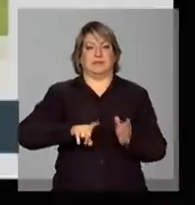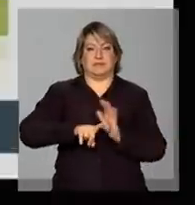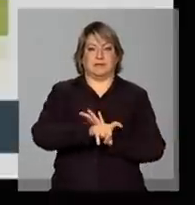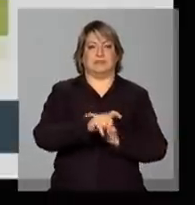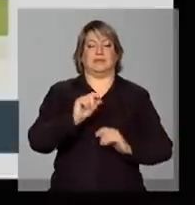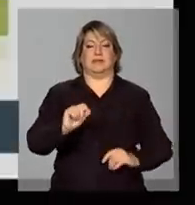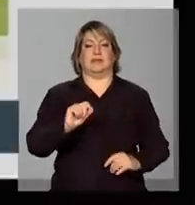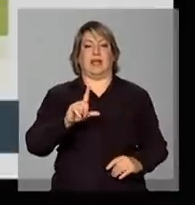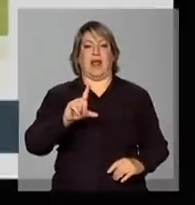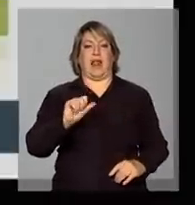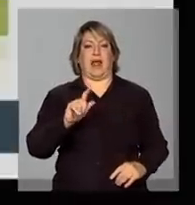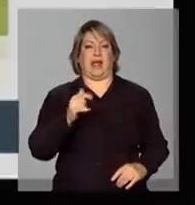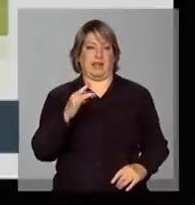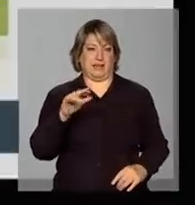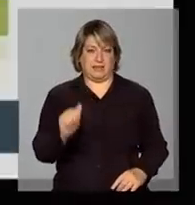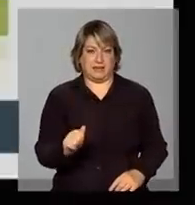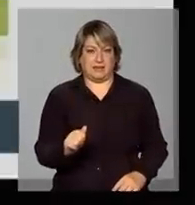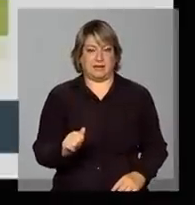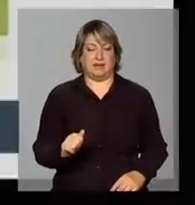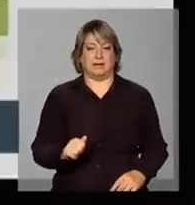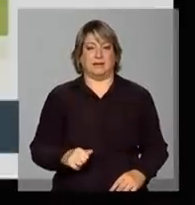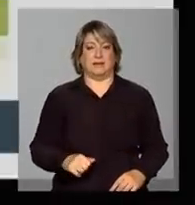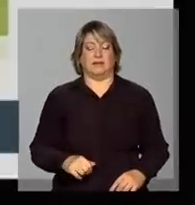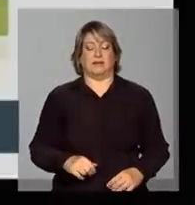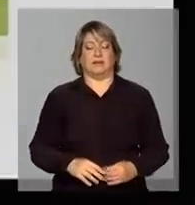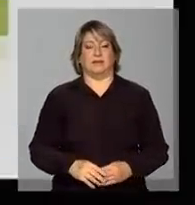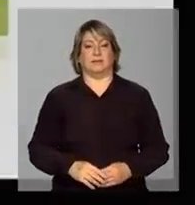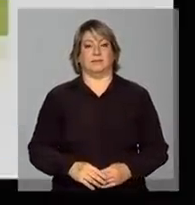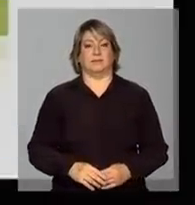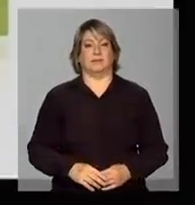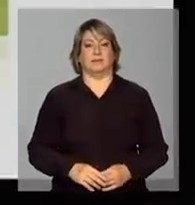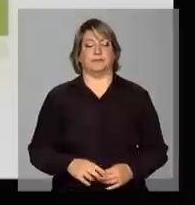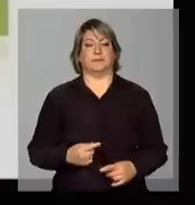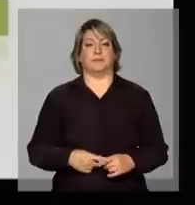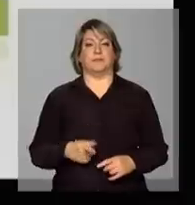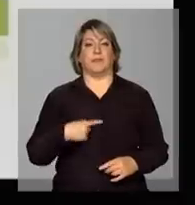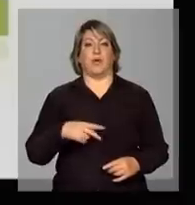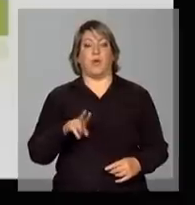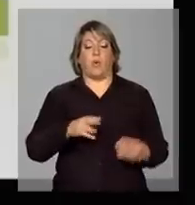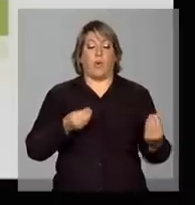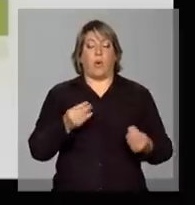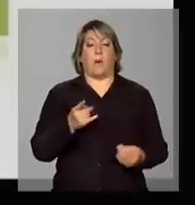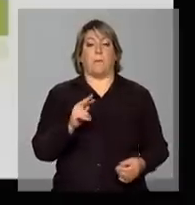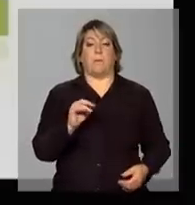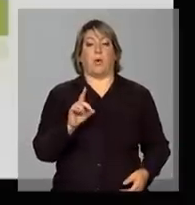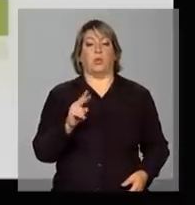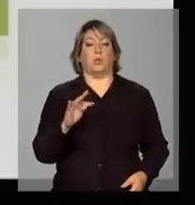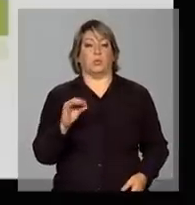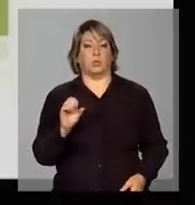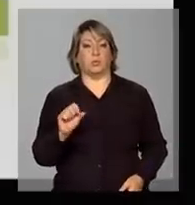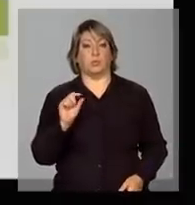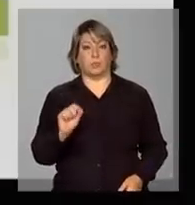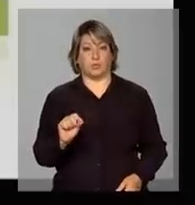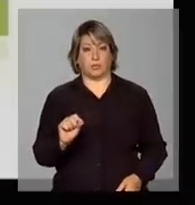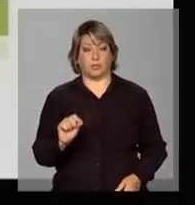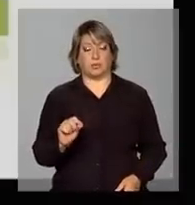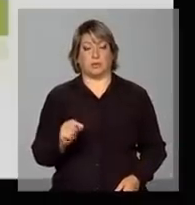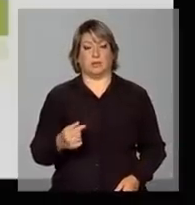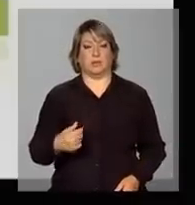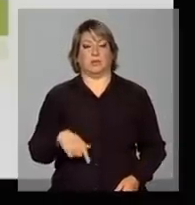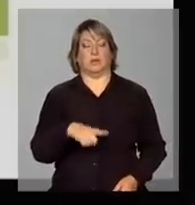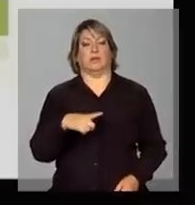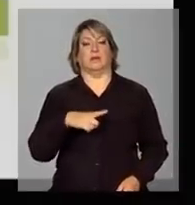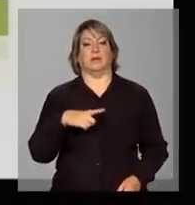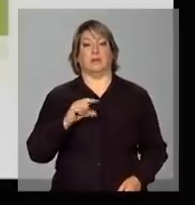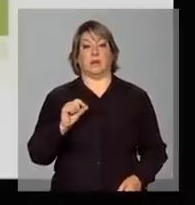teve na utilização de produtos, que na verdade, um certo até desespero aqui,